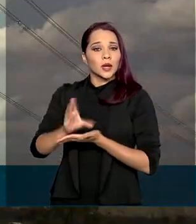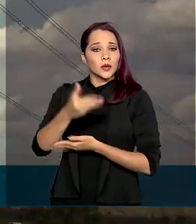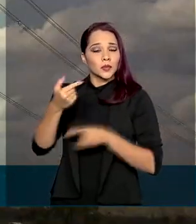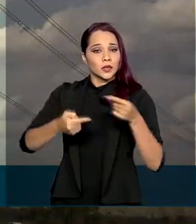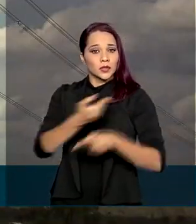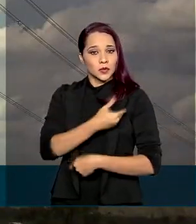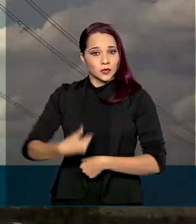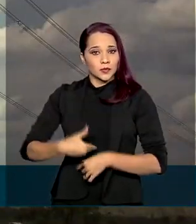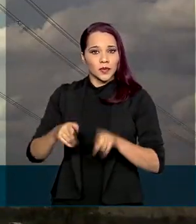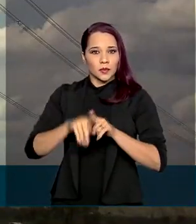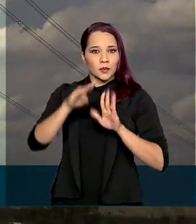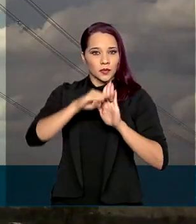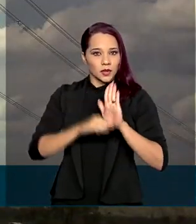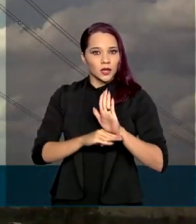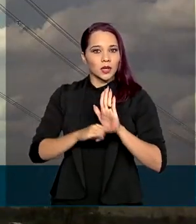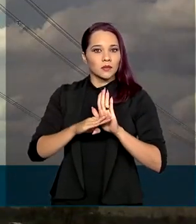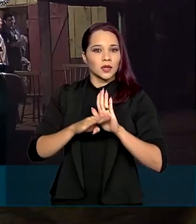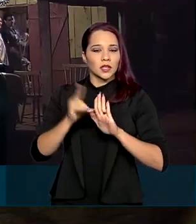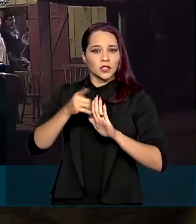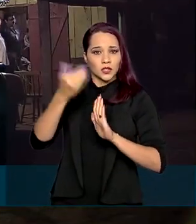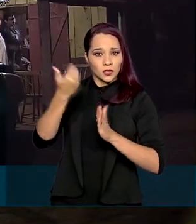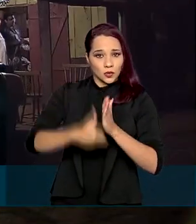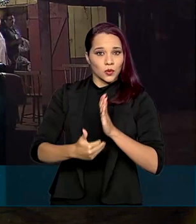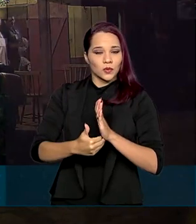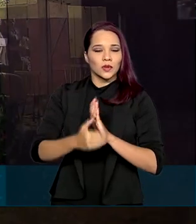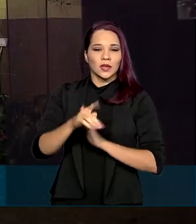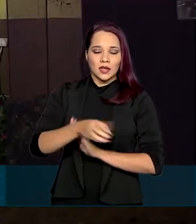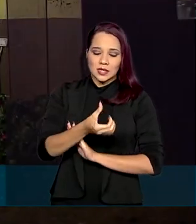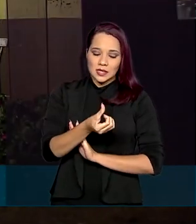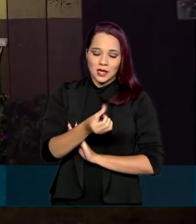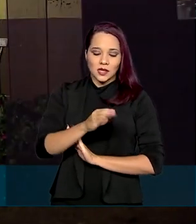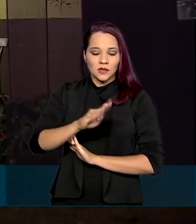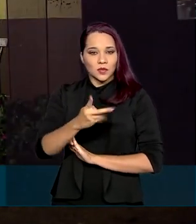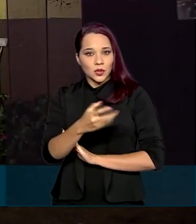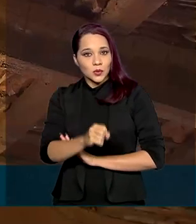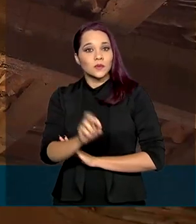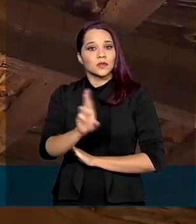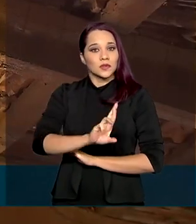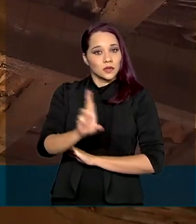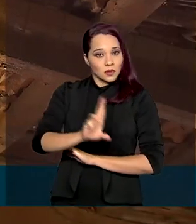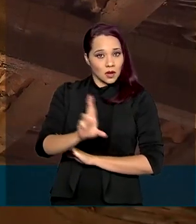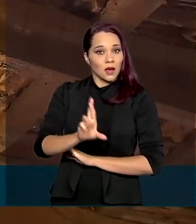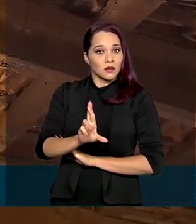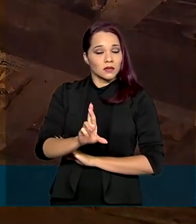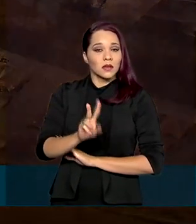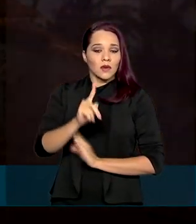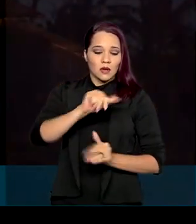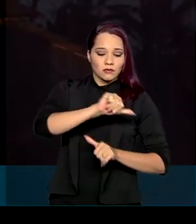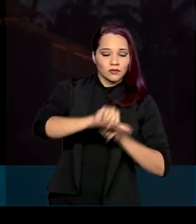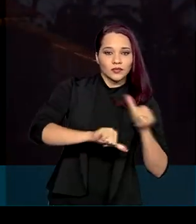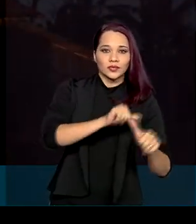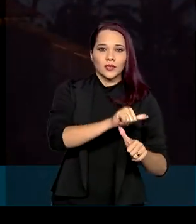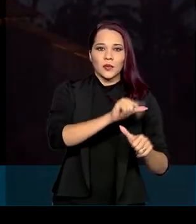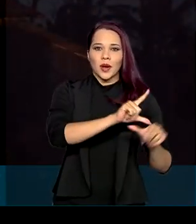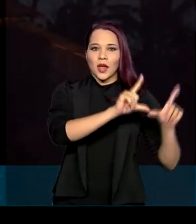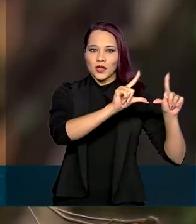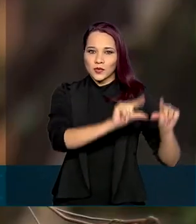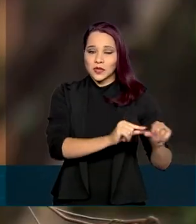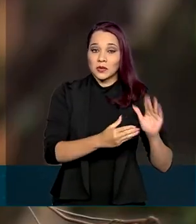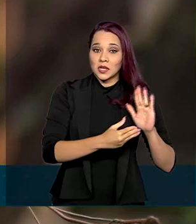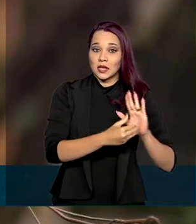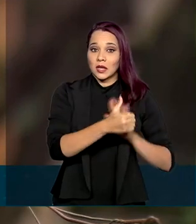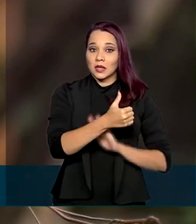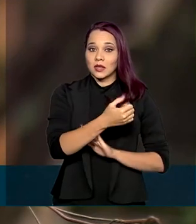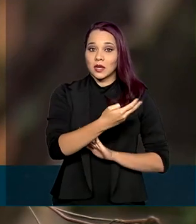públicas e programas de subsídio. São 6 bilhões de reais que serão convertidos em redução de até